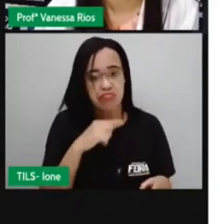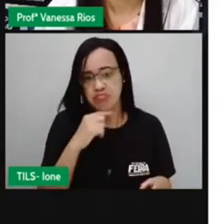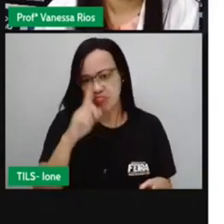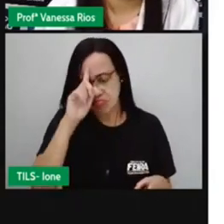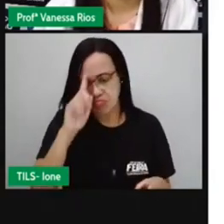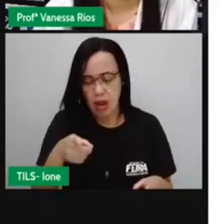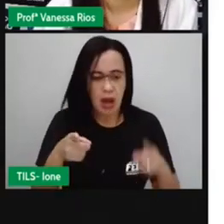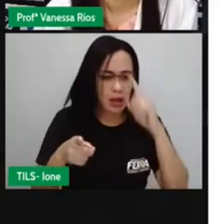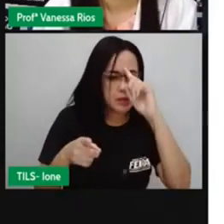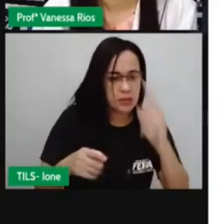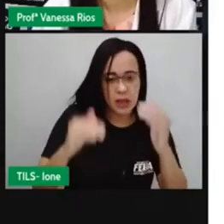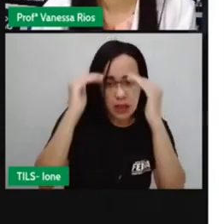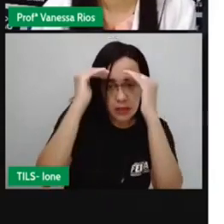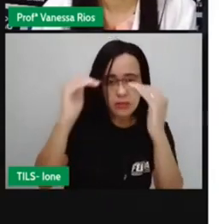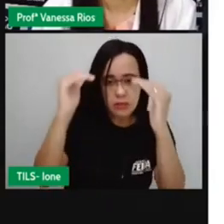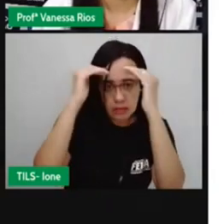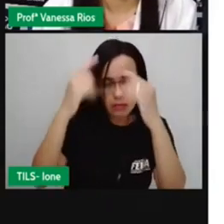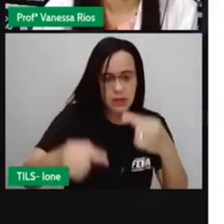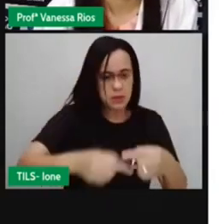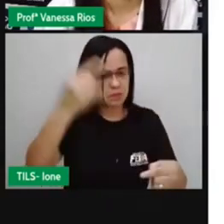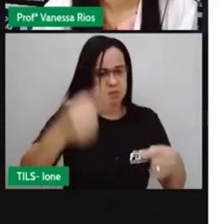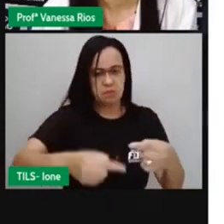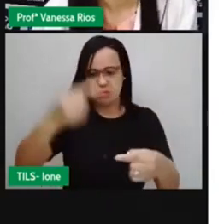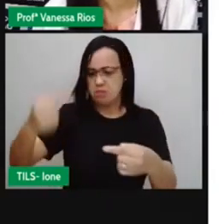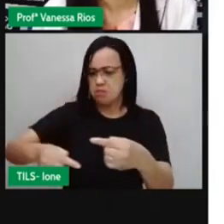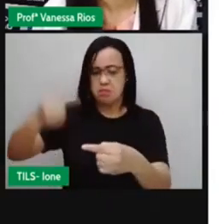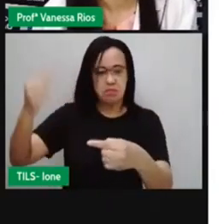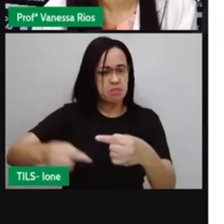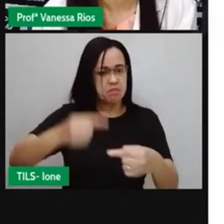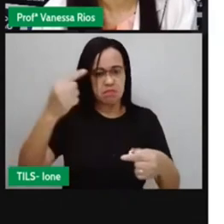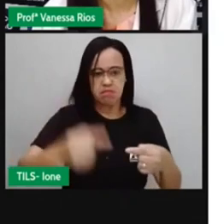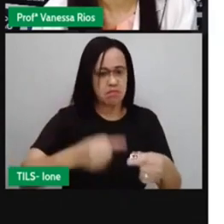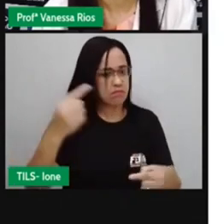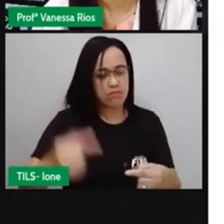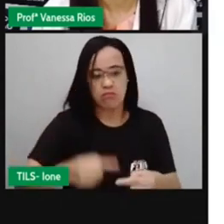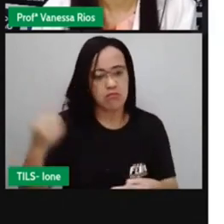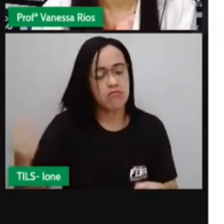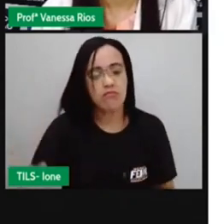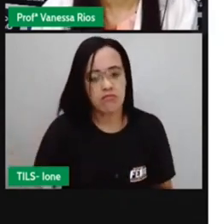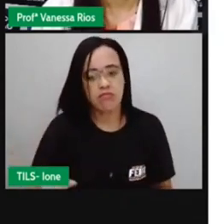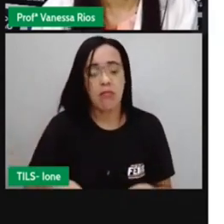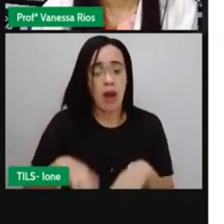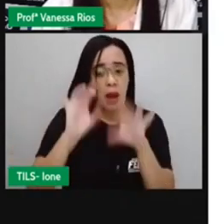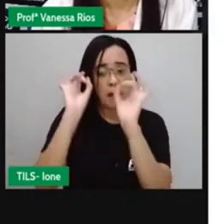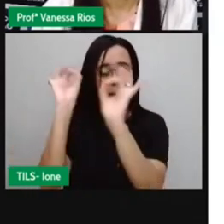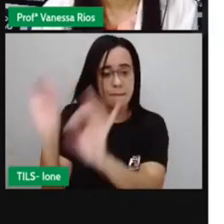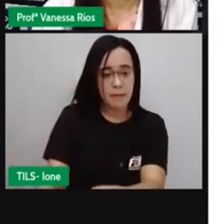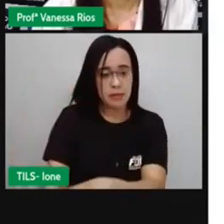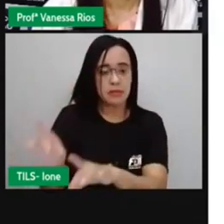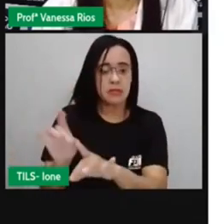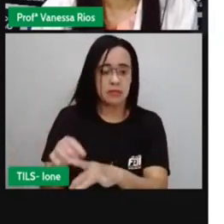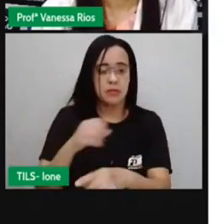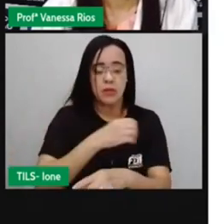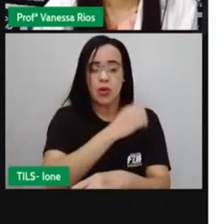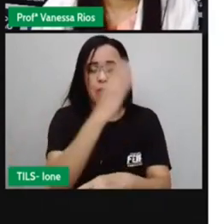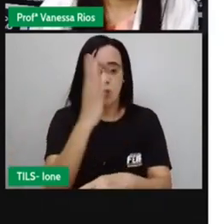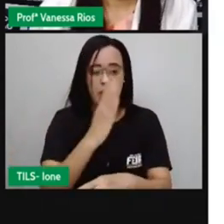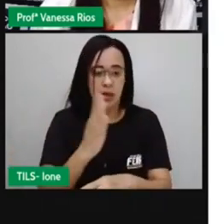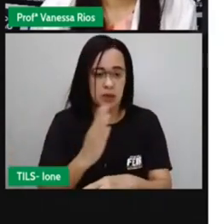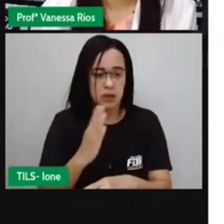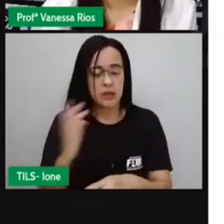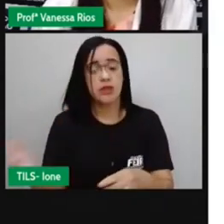a discordar de algumas de suas ideias, ele deixou o Brasil e foi embora para Portugal.